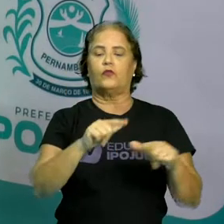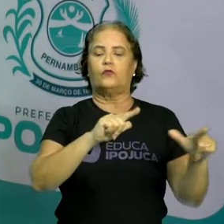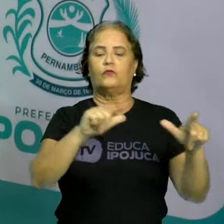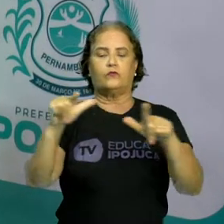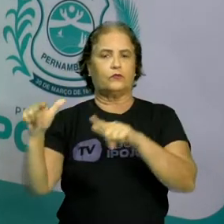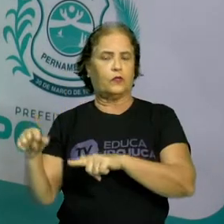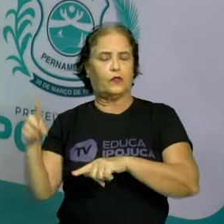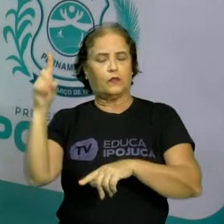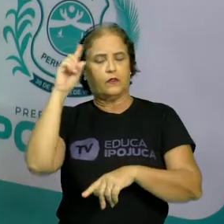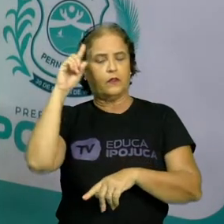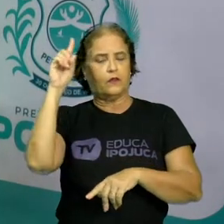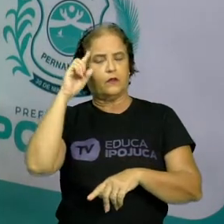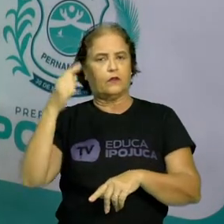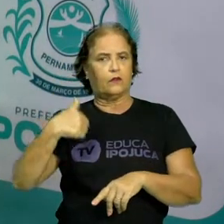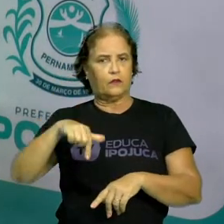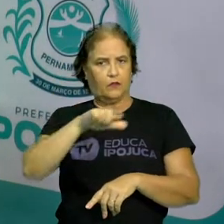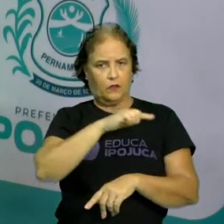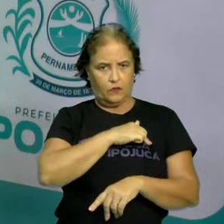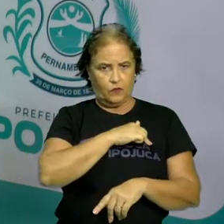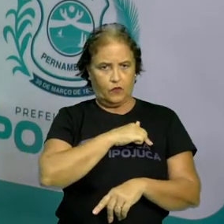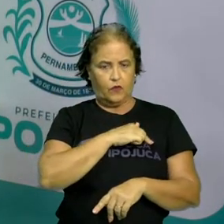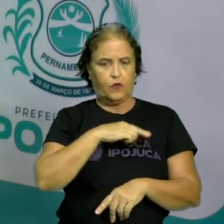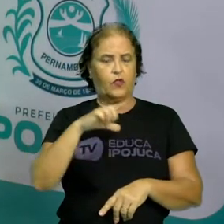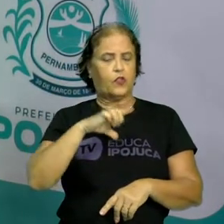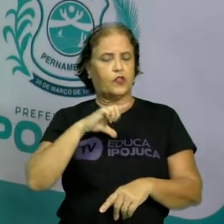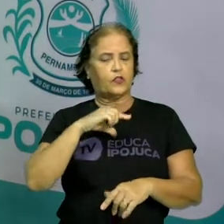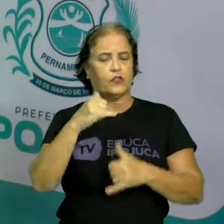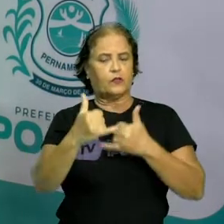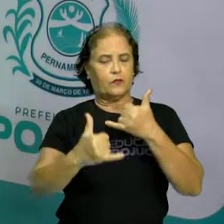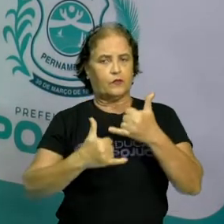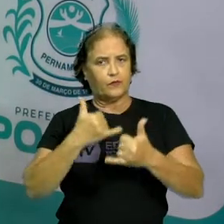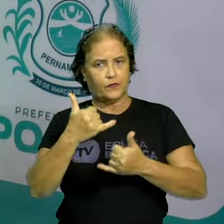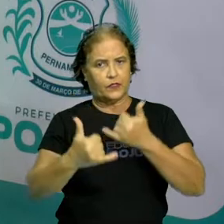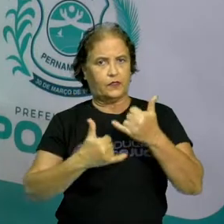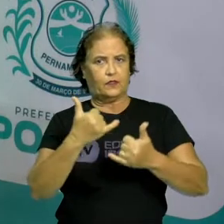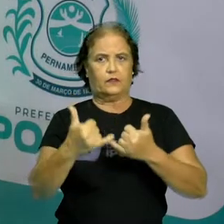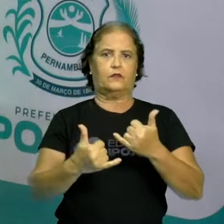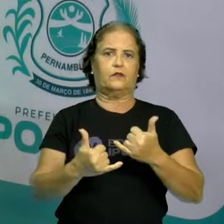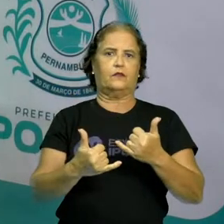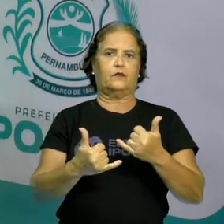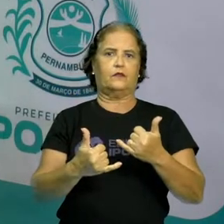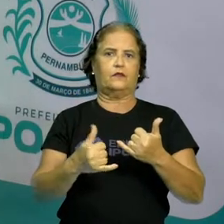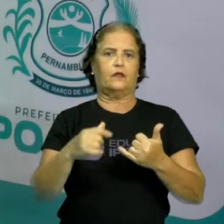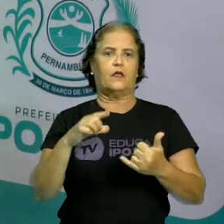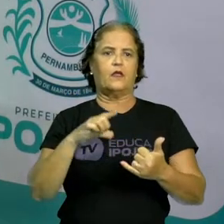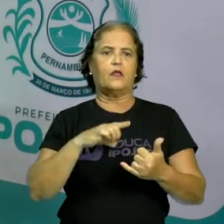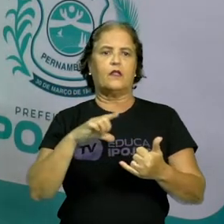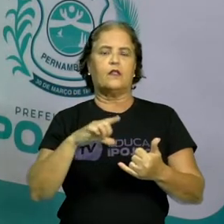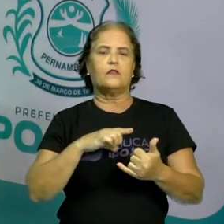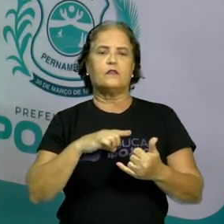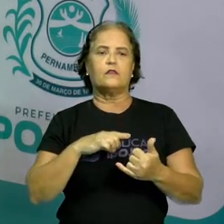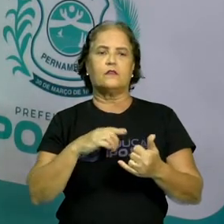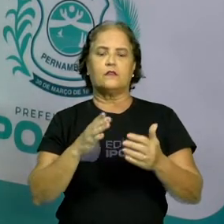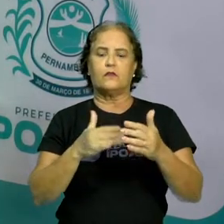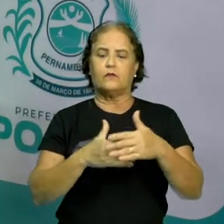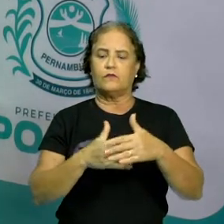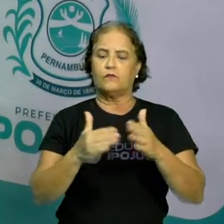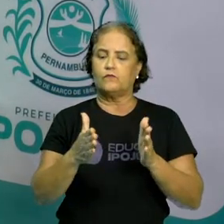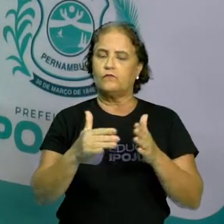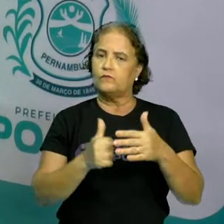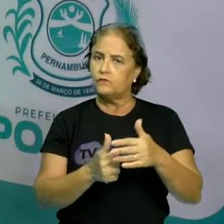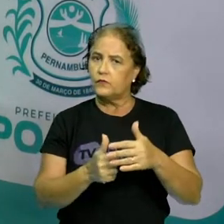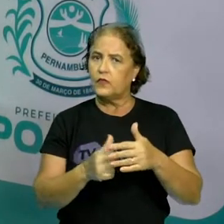Eles estão presentes nas brincadeiras, né? Estão presentes também nas embalagens, no